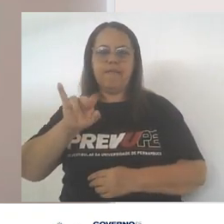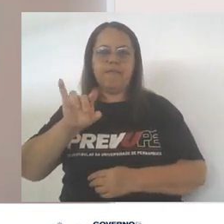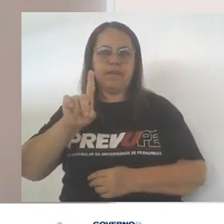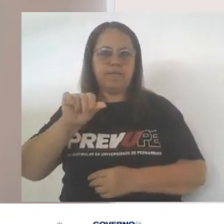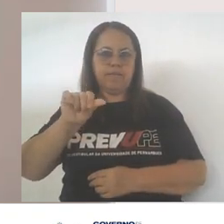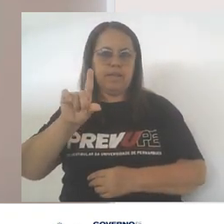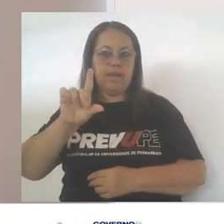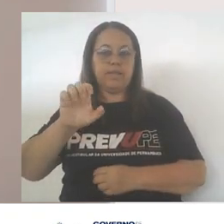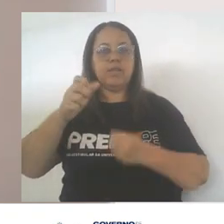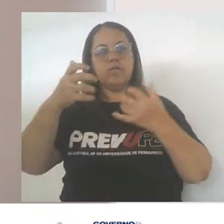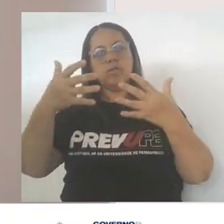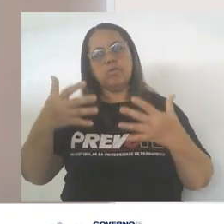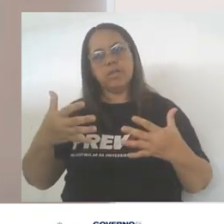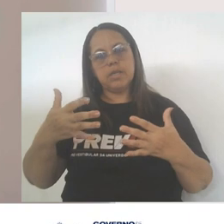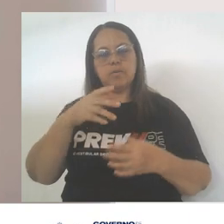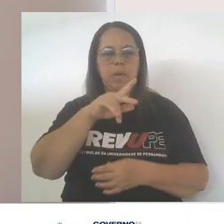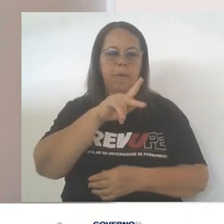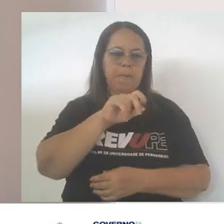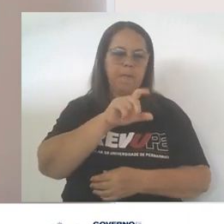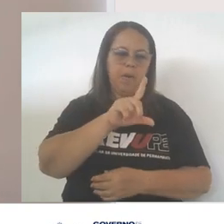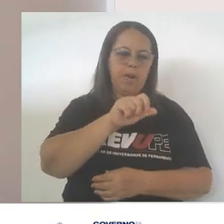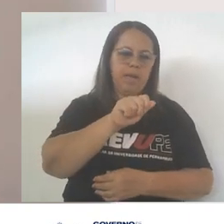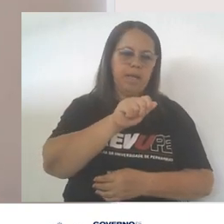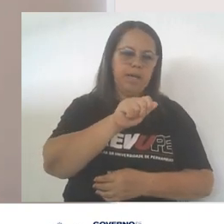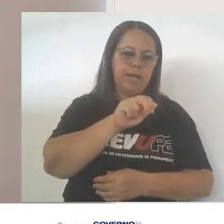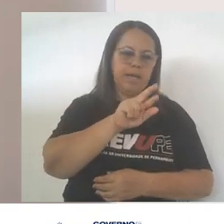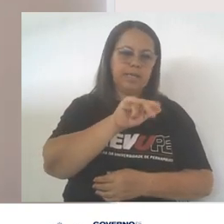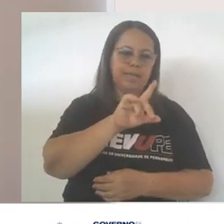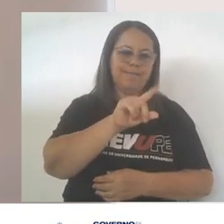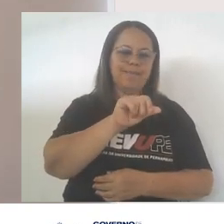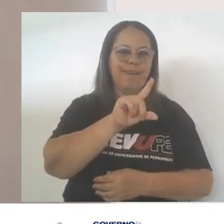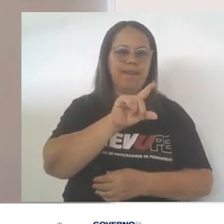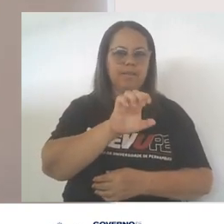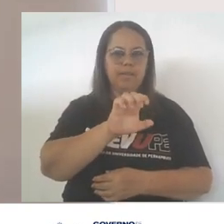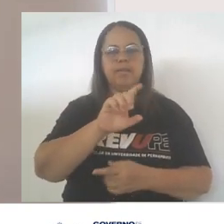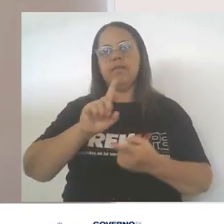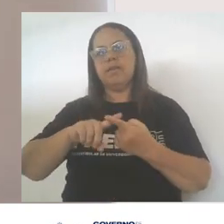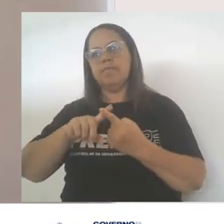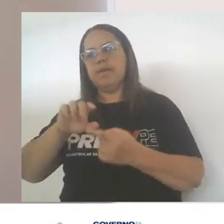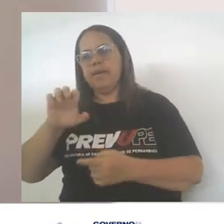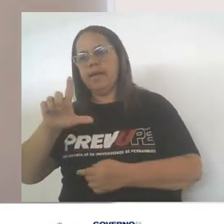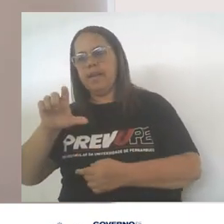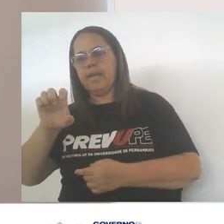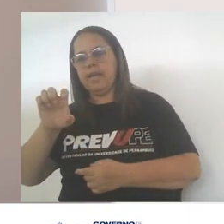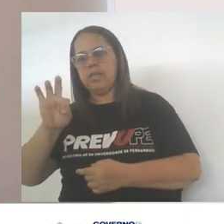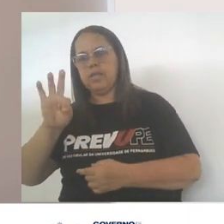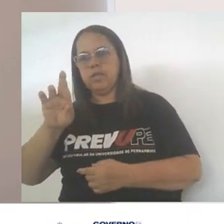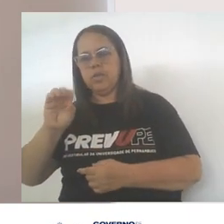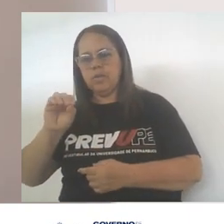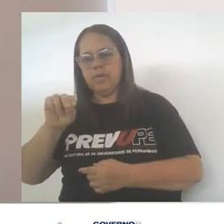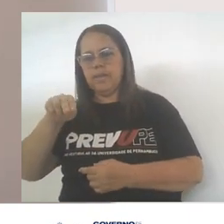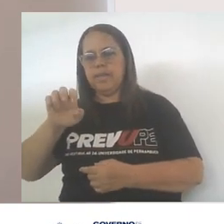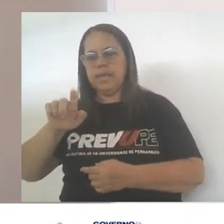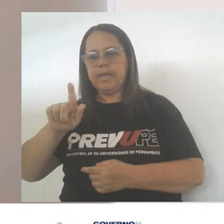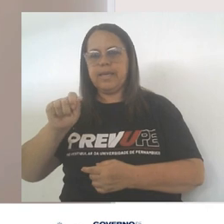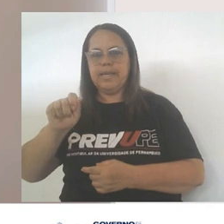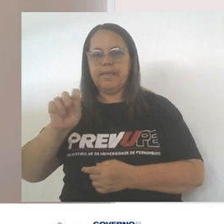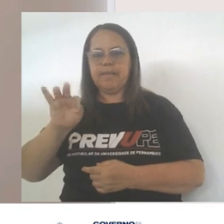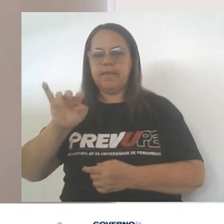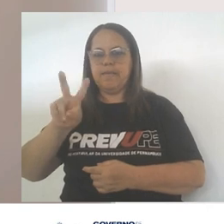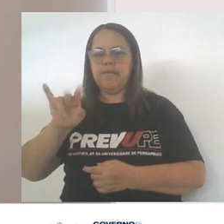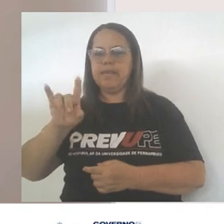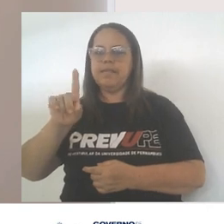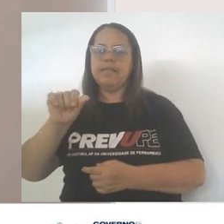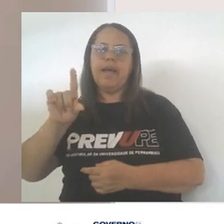relacionados com polaridade e eletronegatividade. O primeiro deles é a diferença de eletronegatividade.